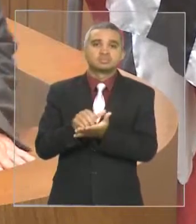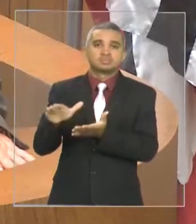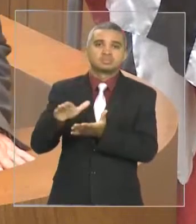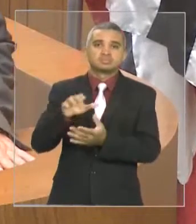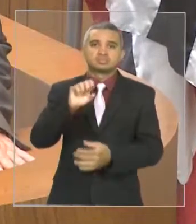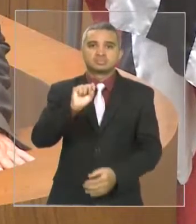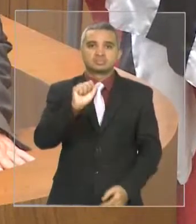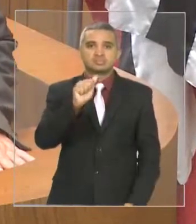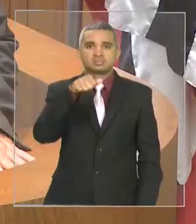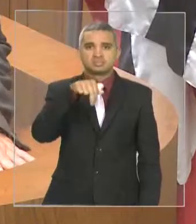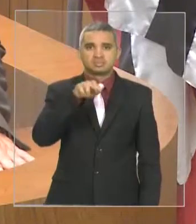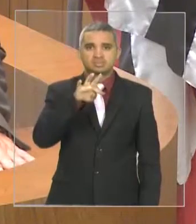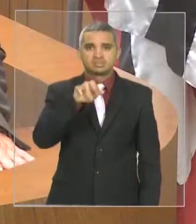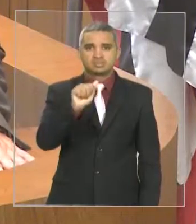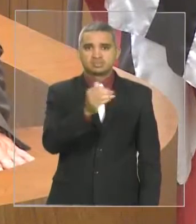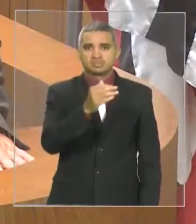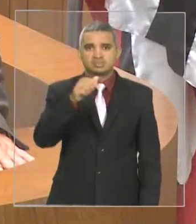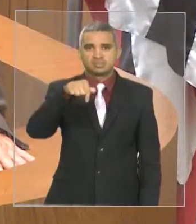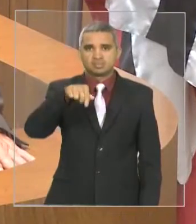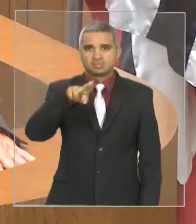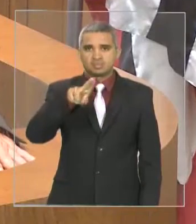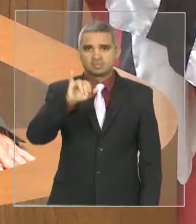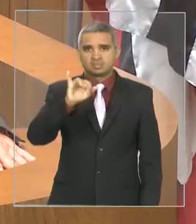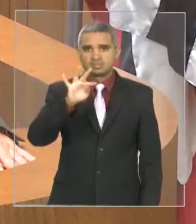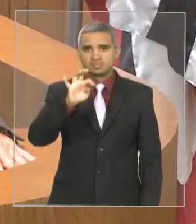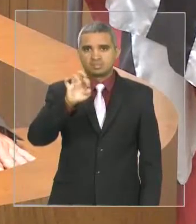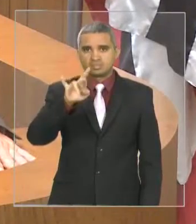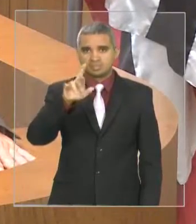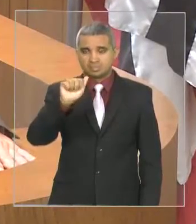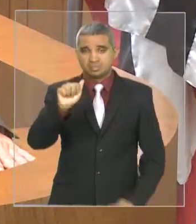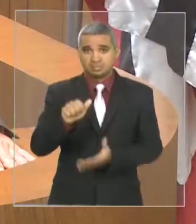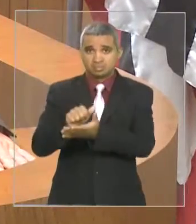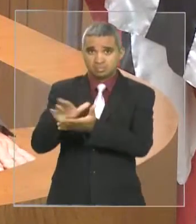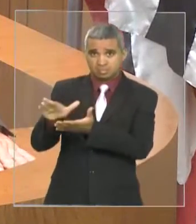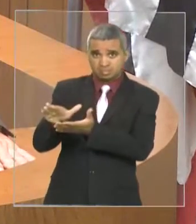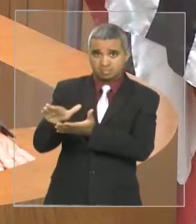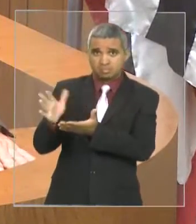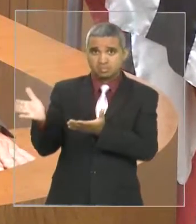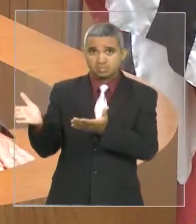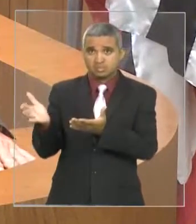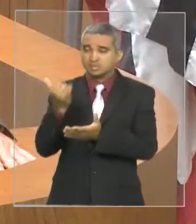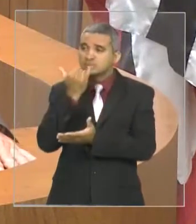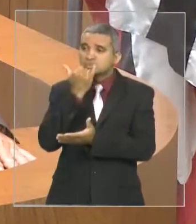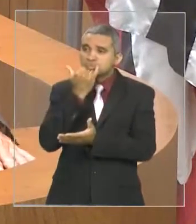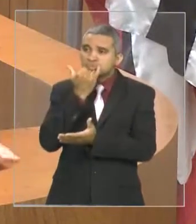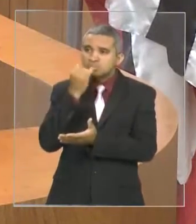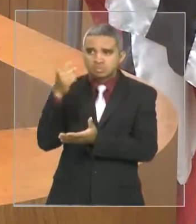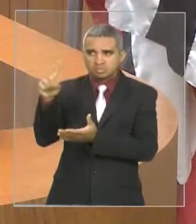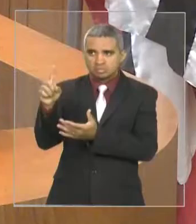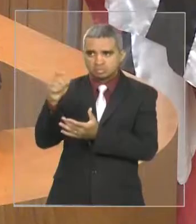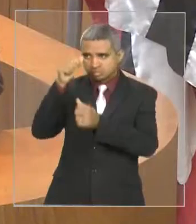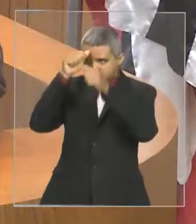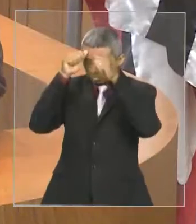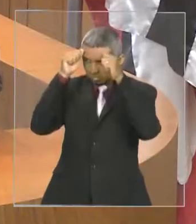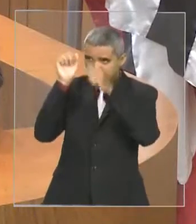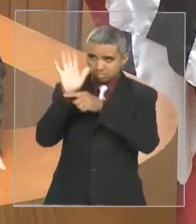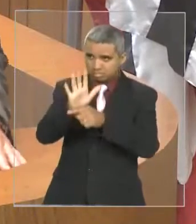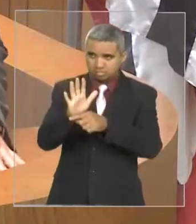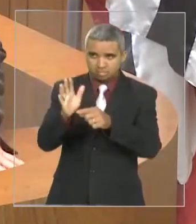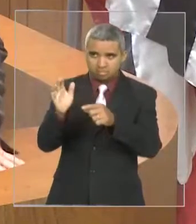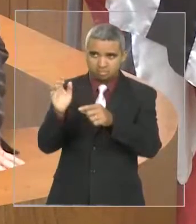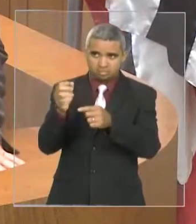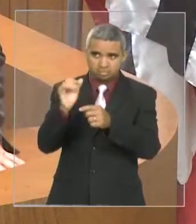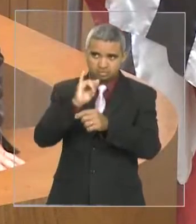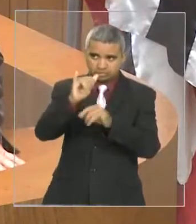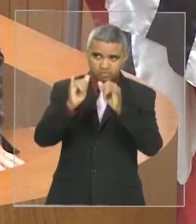de 2017, sem haver sido rebaixado. Deputado Rico Teles, a sua assessoria lhe informou completamente errado. O Santa Quitéria, que veio participar